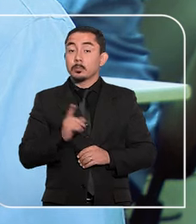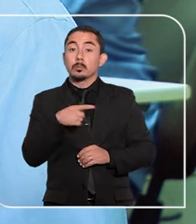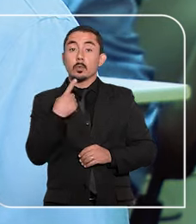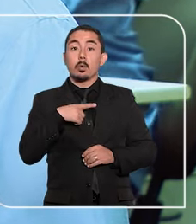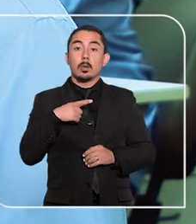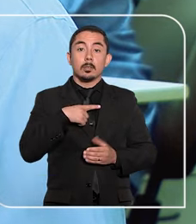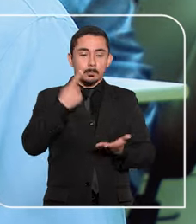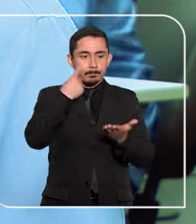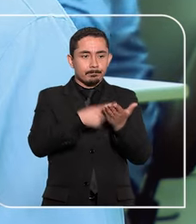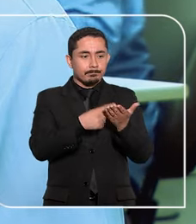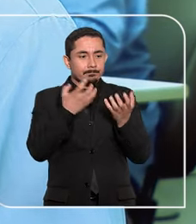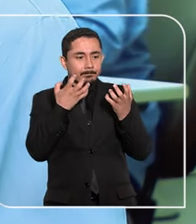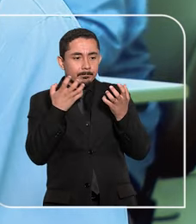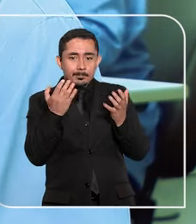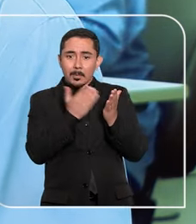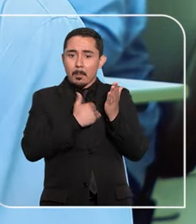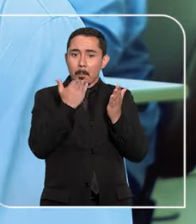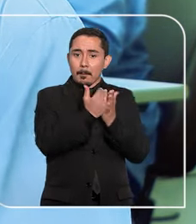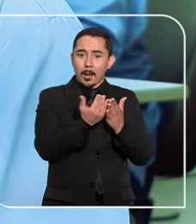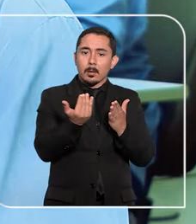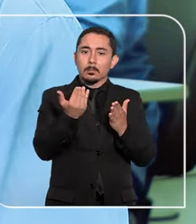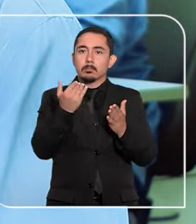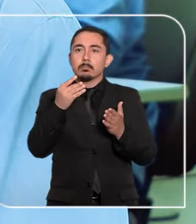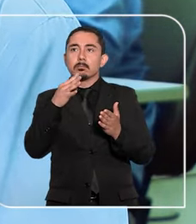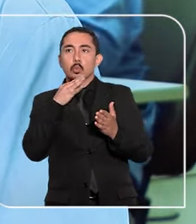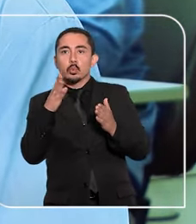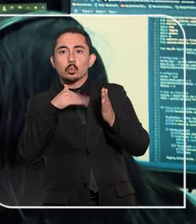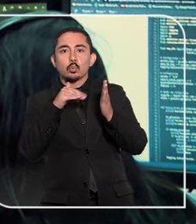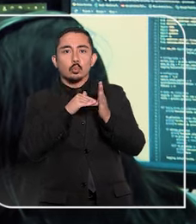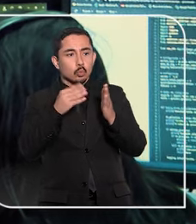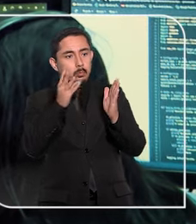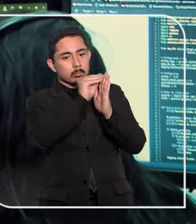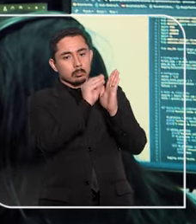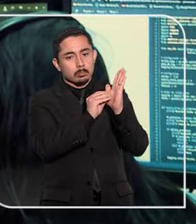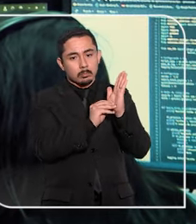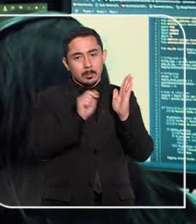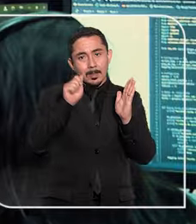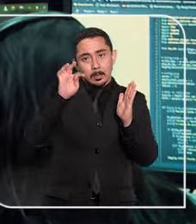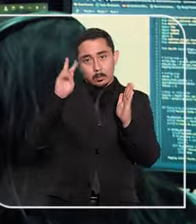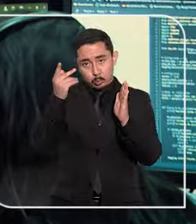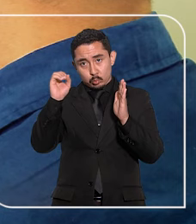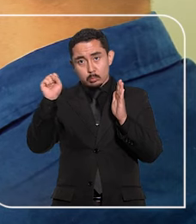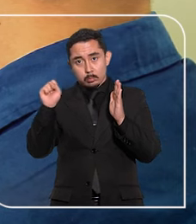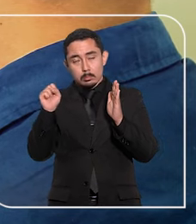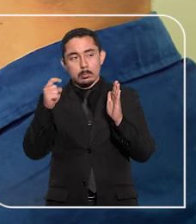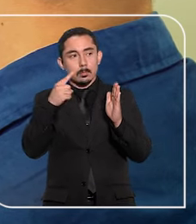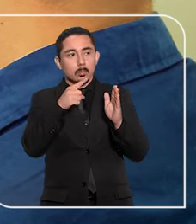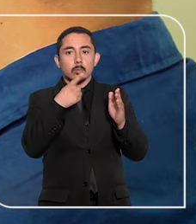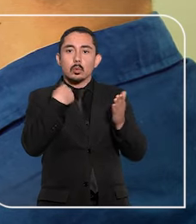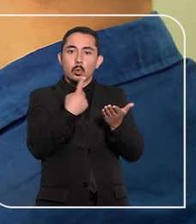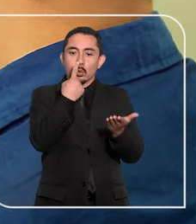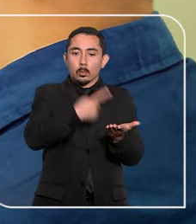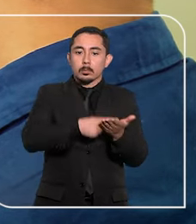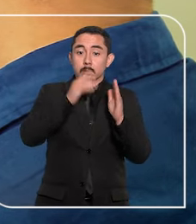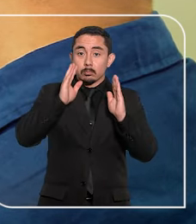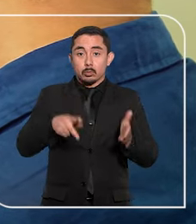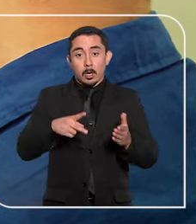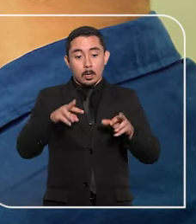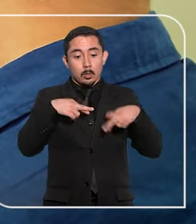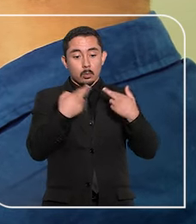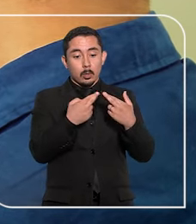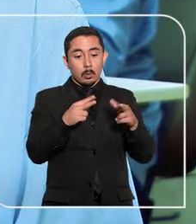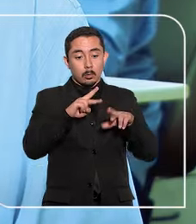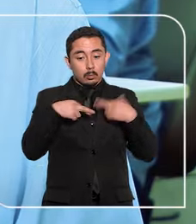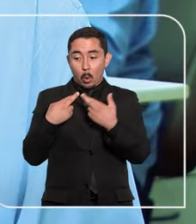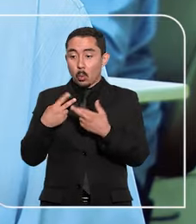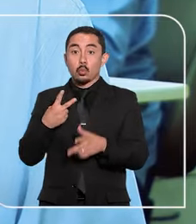em firmar esse acordo para a transferência de conhecimento da ferramenta Atos. E nós firmamos, já realizamos duas reuniões